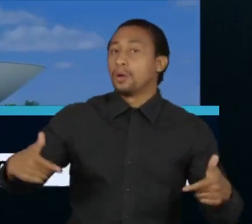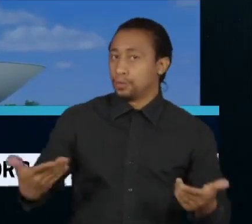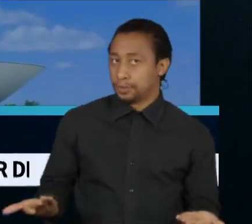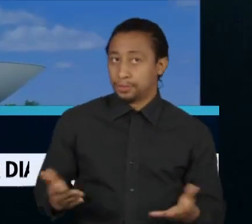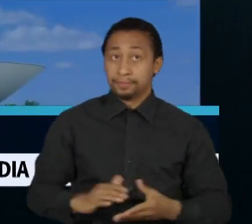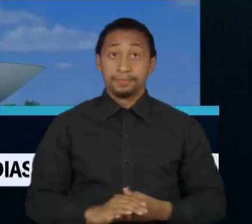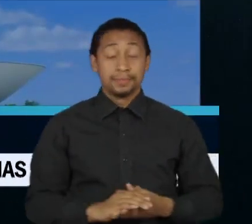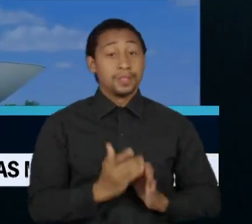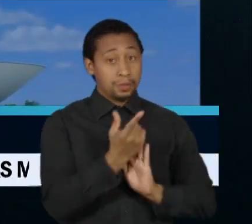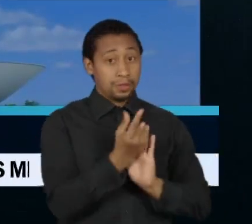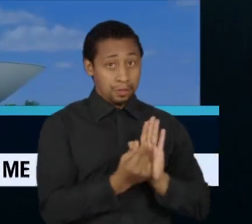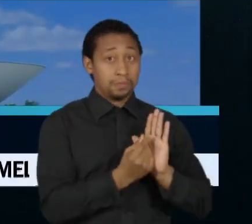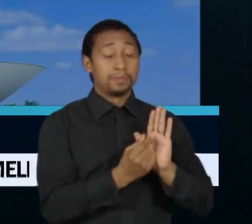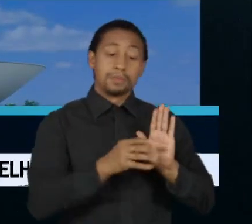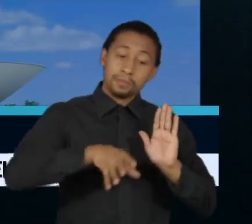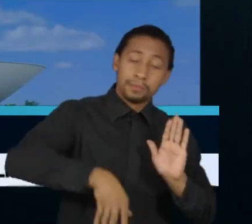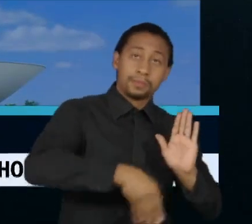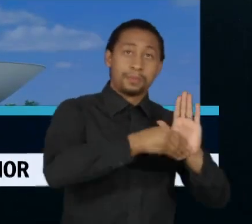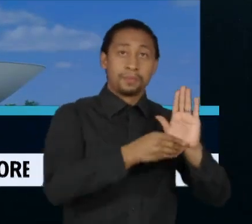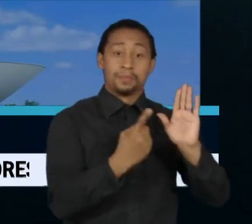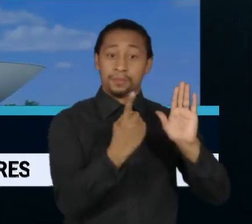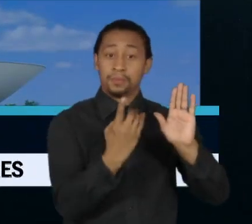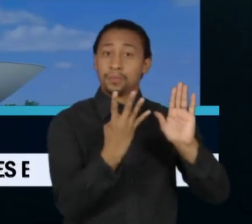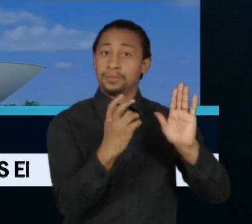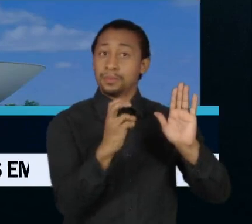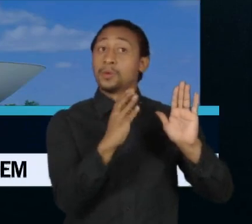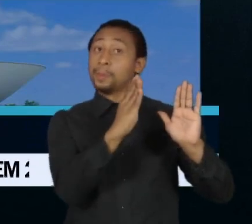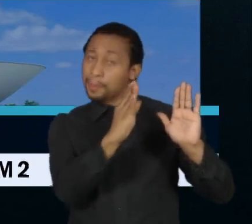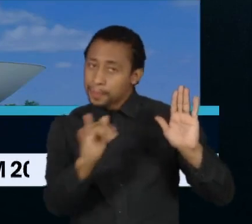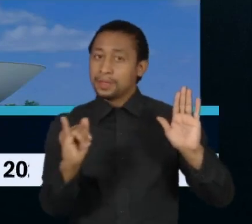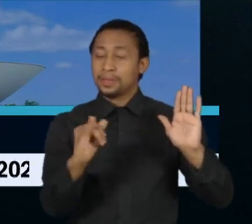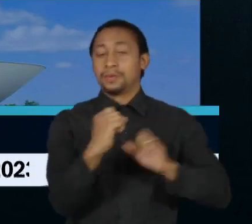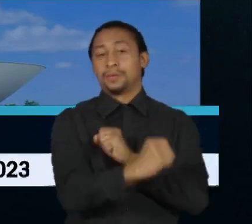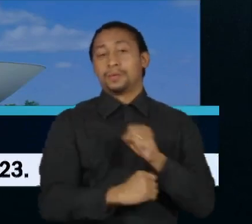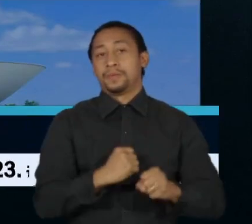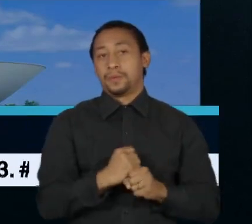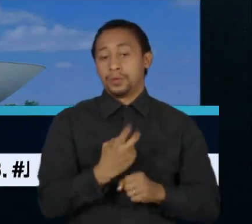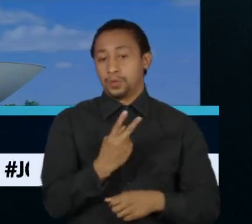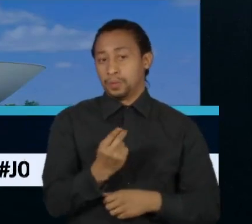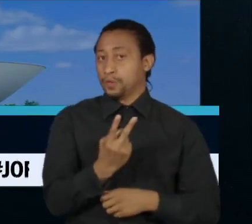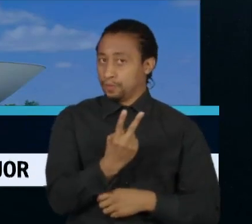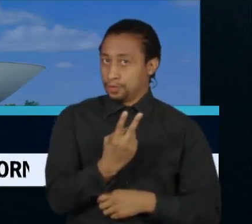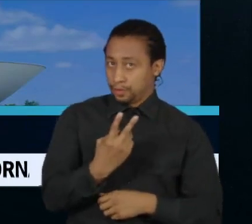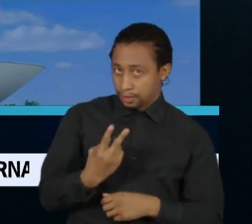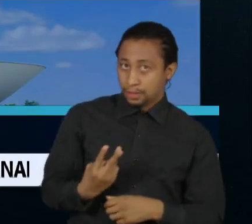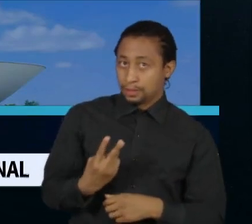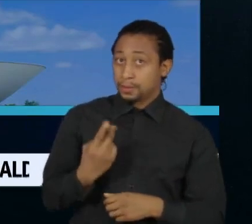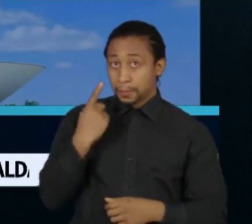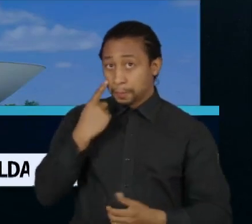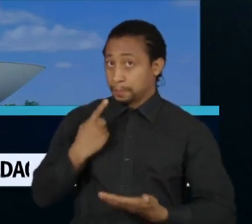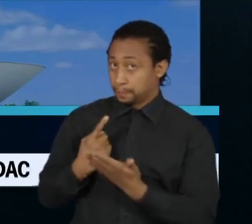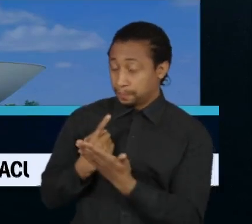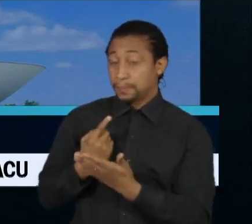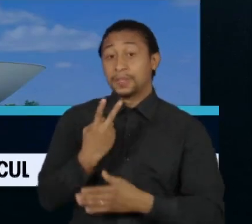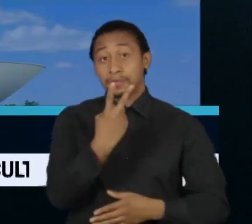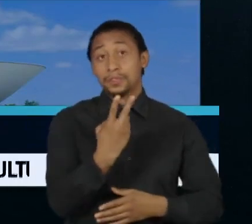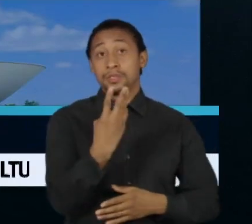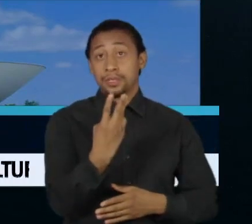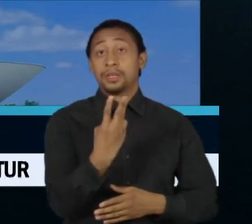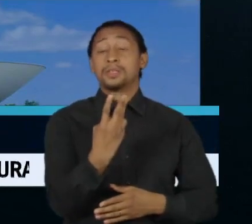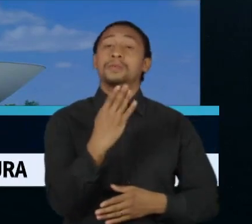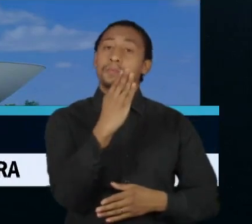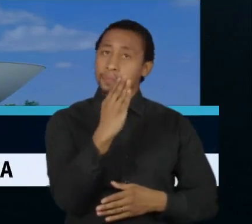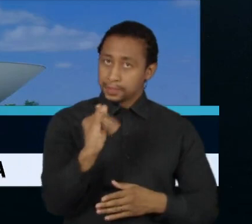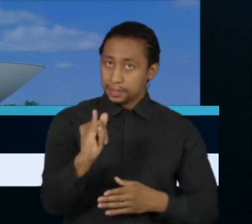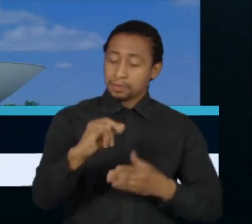teto de gastos em R$ 145 bilhões para o ano que vem. Outros 23 que irão a investimentos públicos